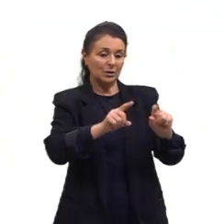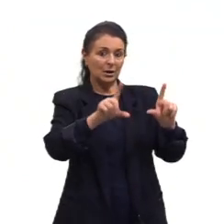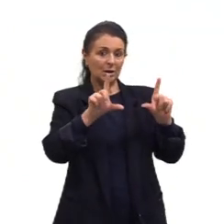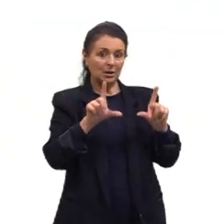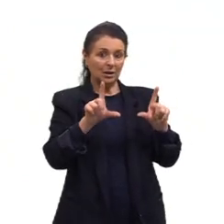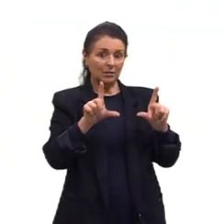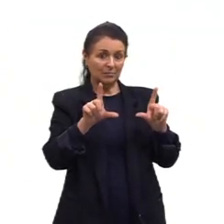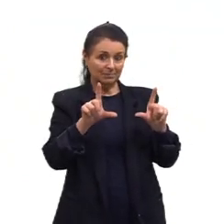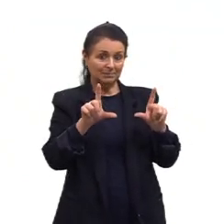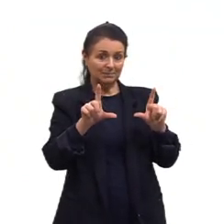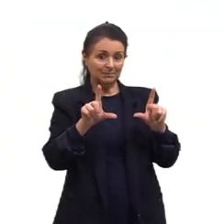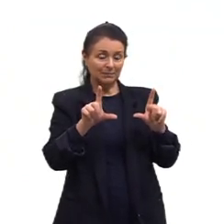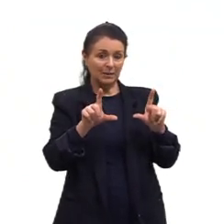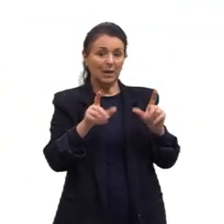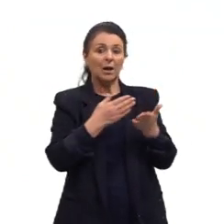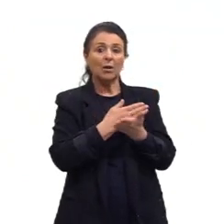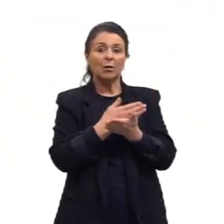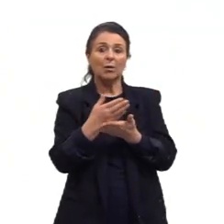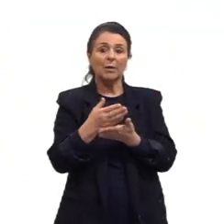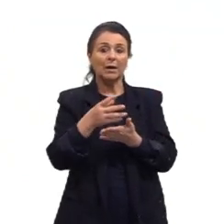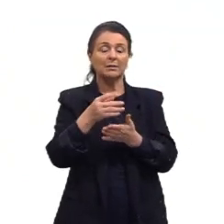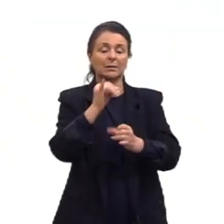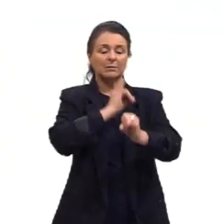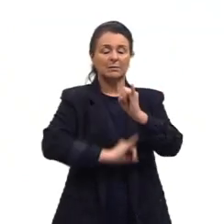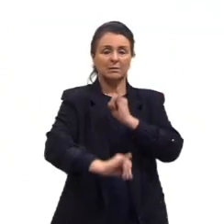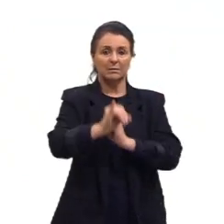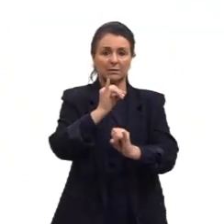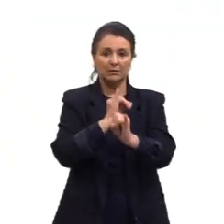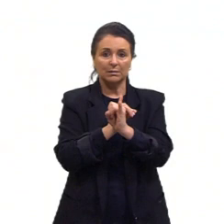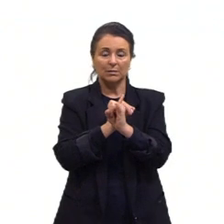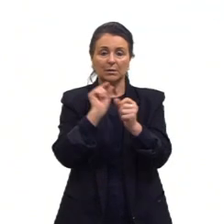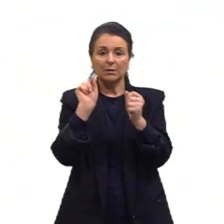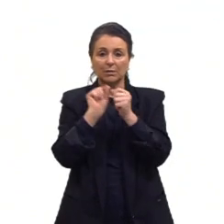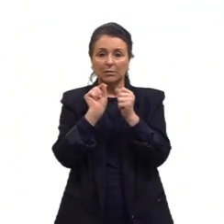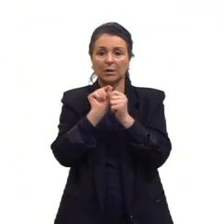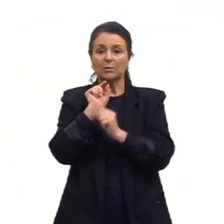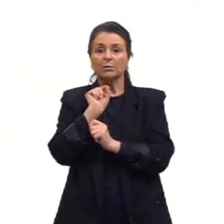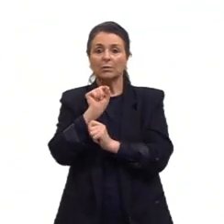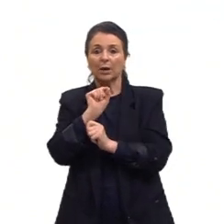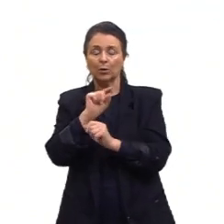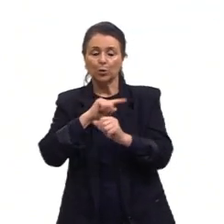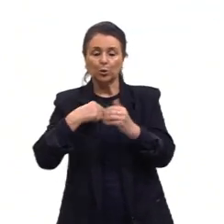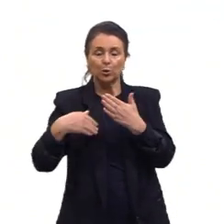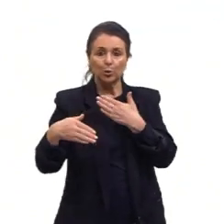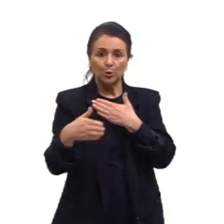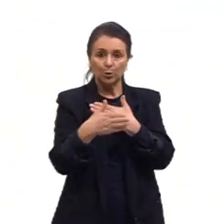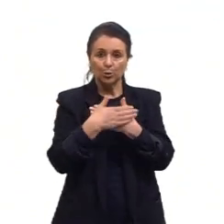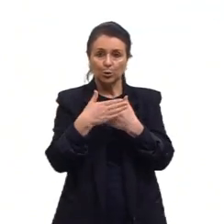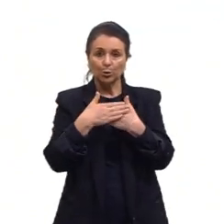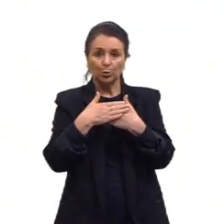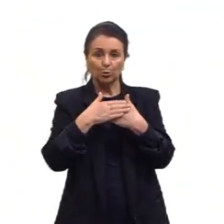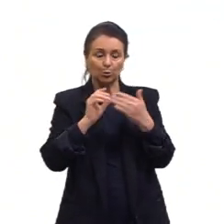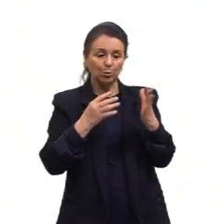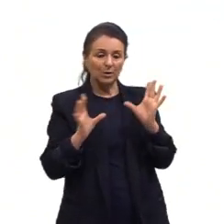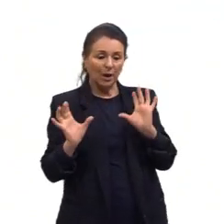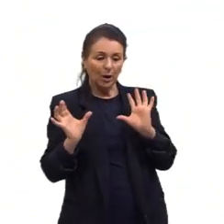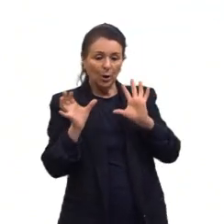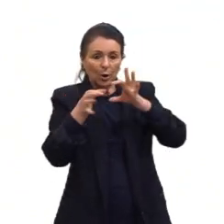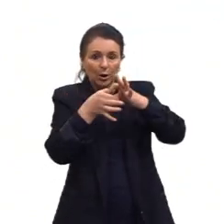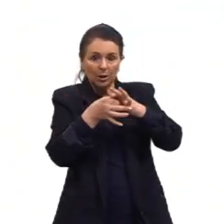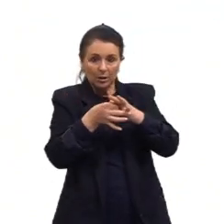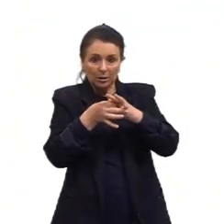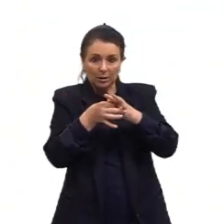parte aí para a internet, que faz com que todo o aparelho conectado a essa rede mundial